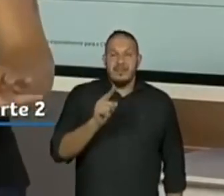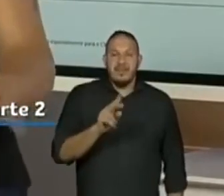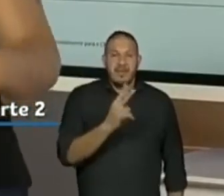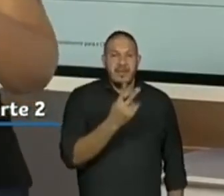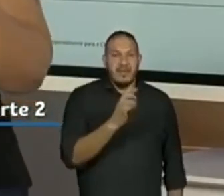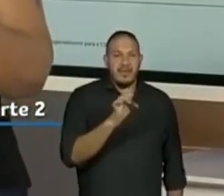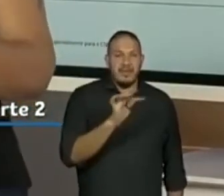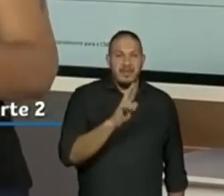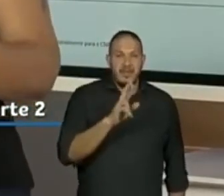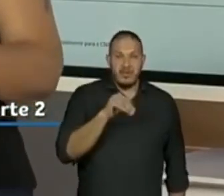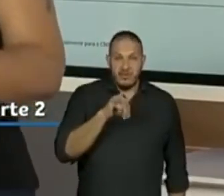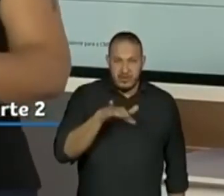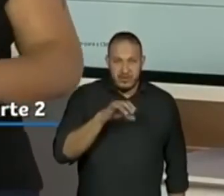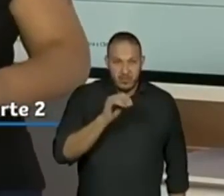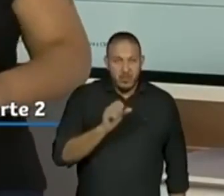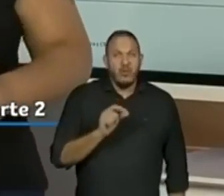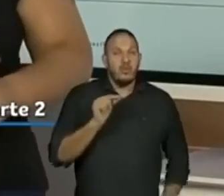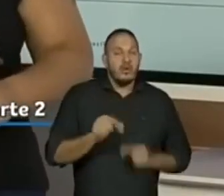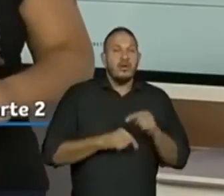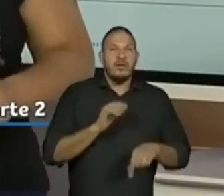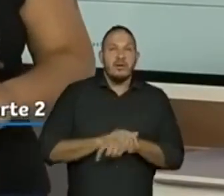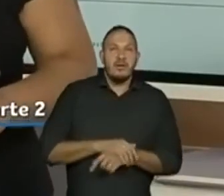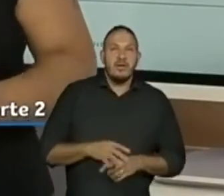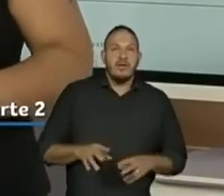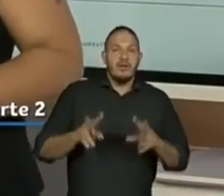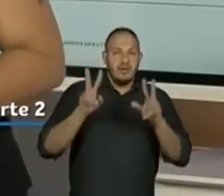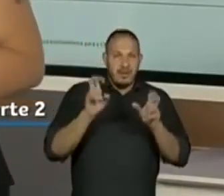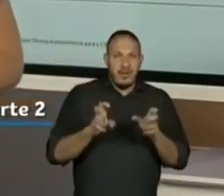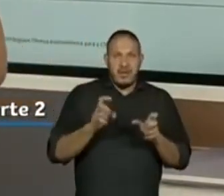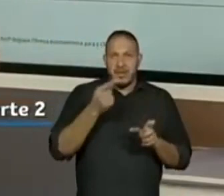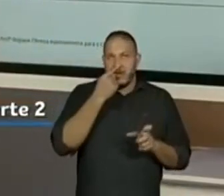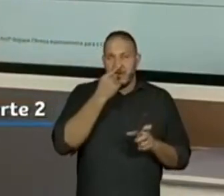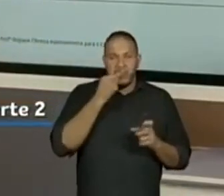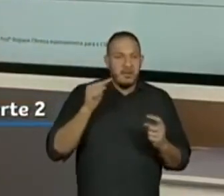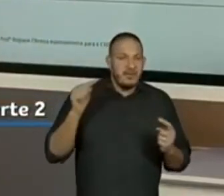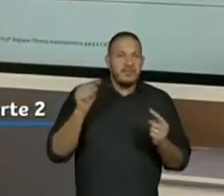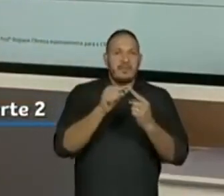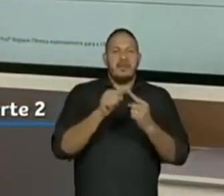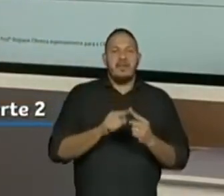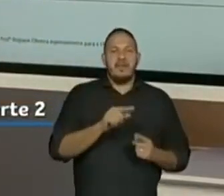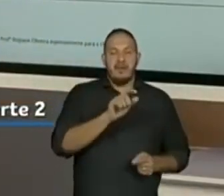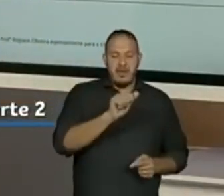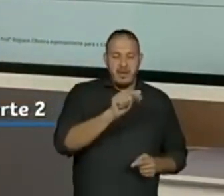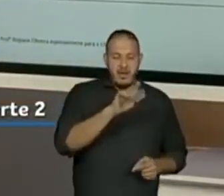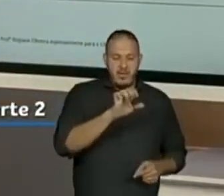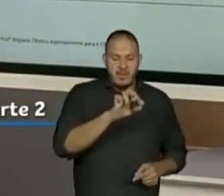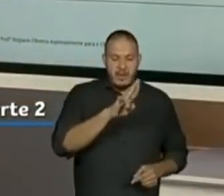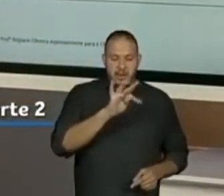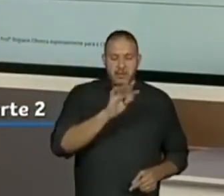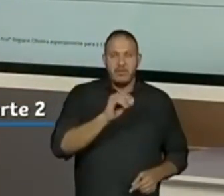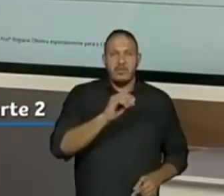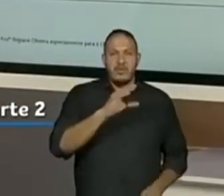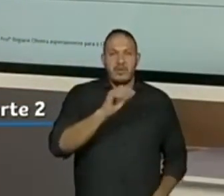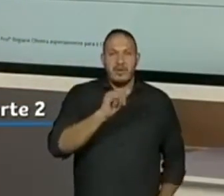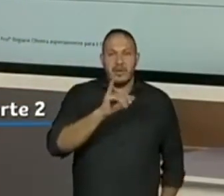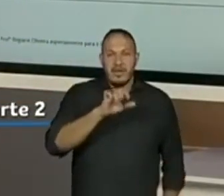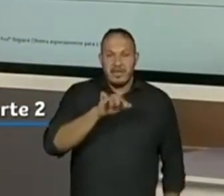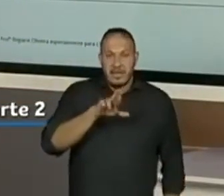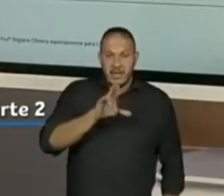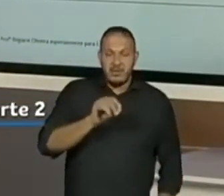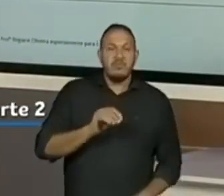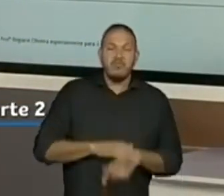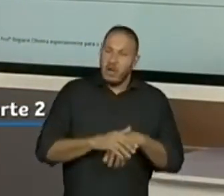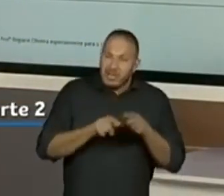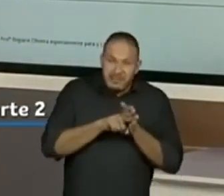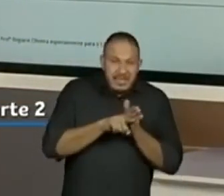Um heterônimo, o acontece? Ele assina Alberto Caeiro. Ele cria uma biografia. Vocês podem pesquisar